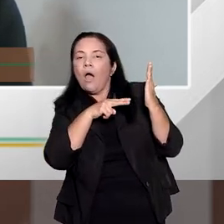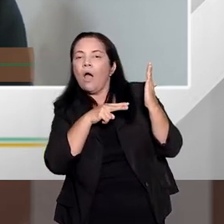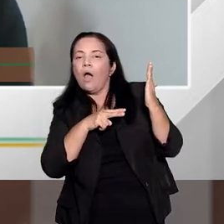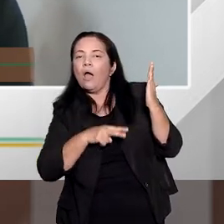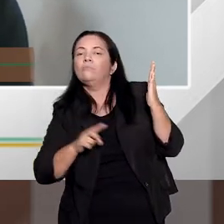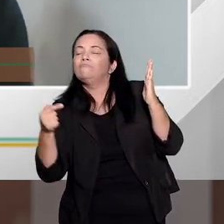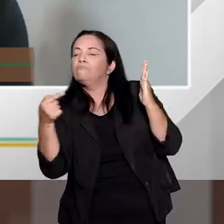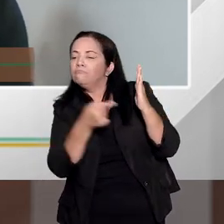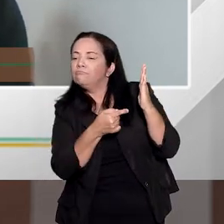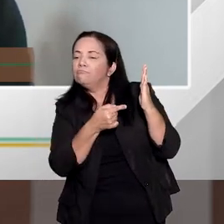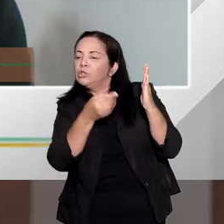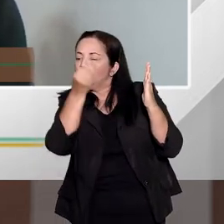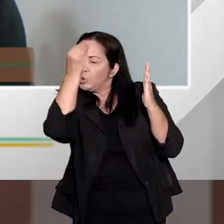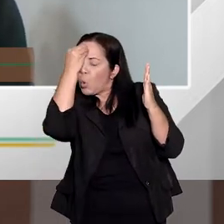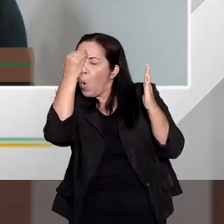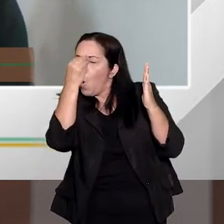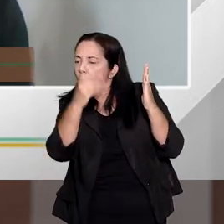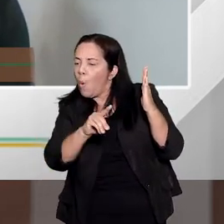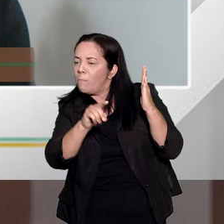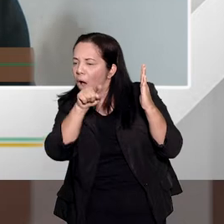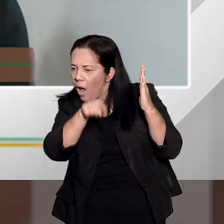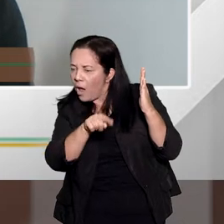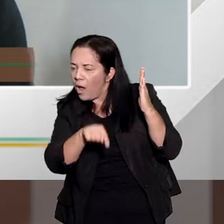judiciais, culpabilidade,